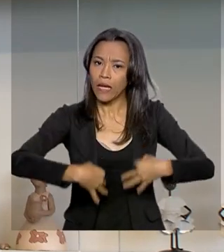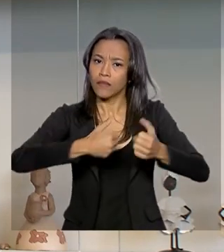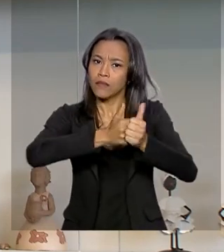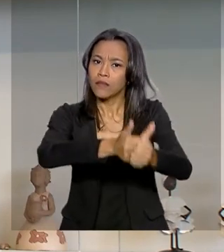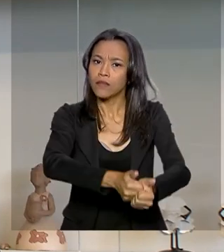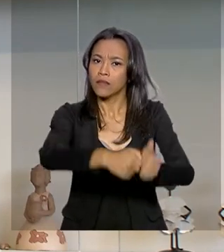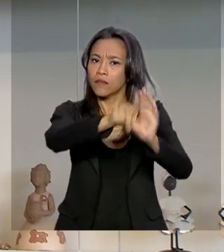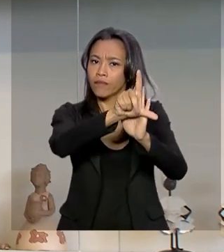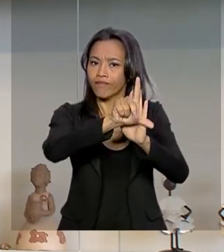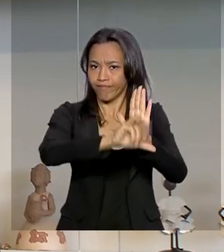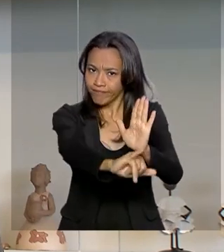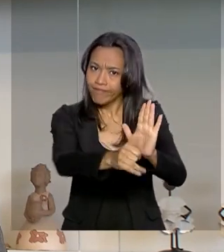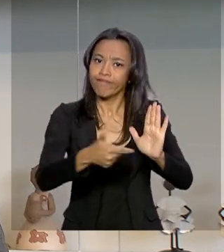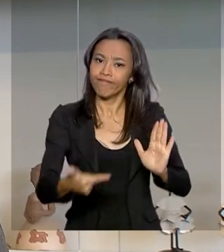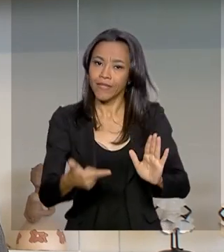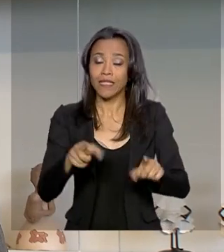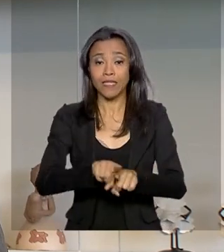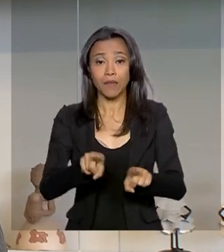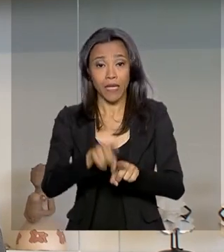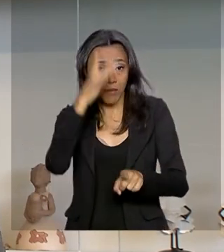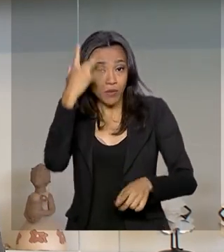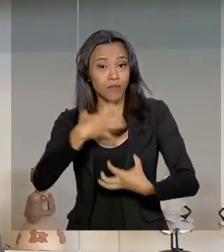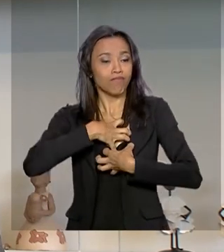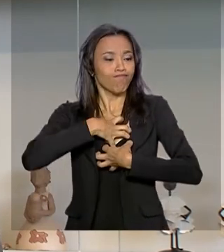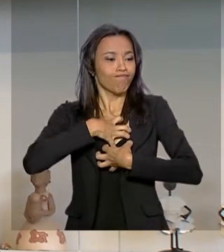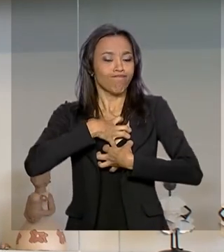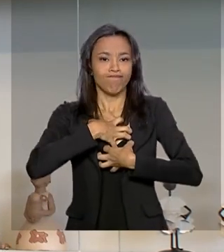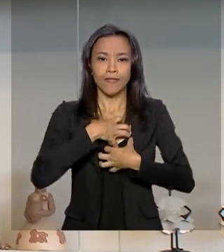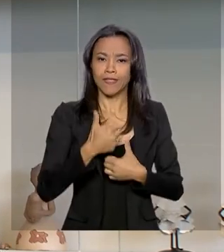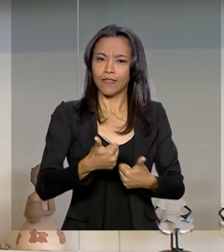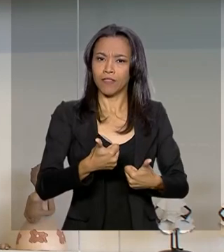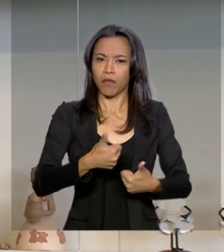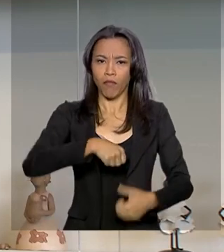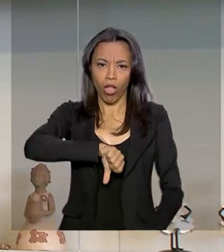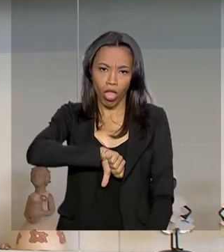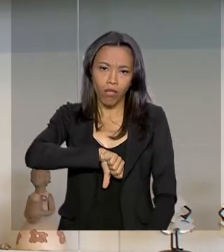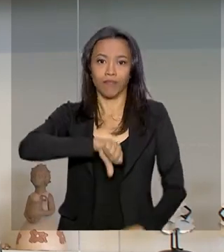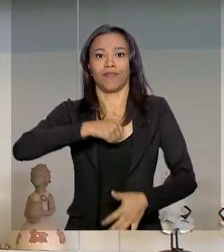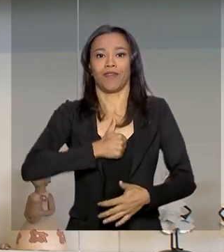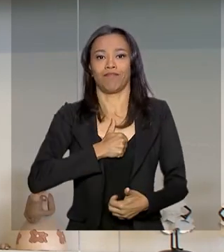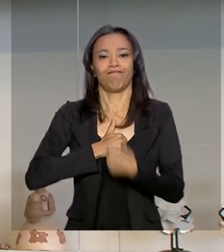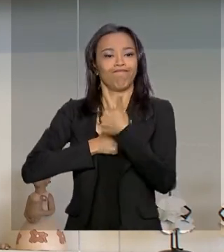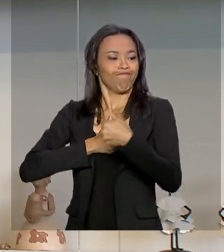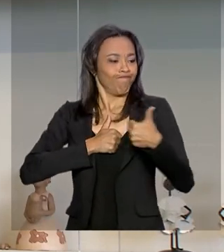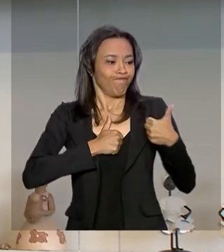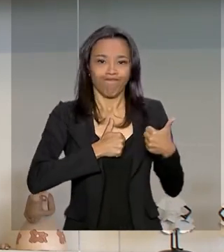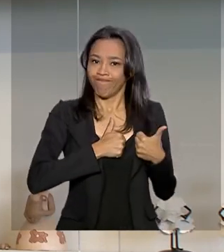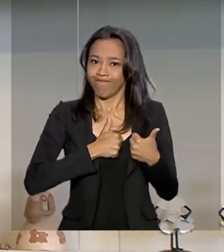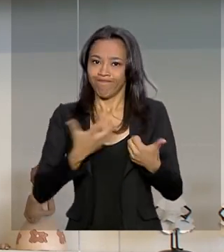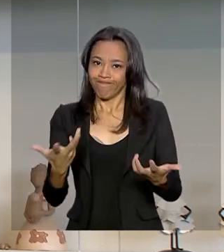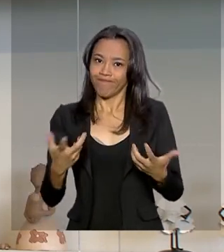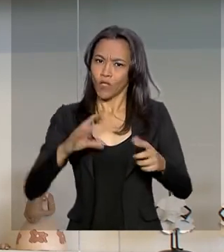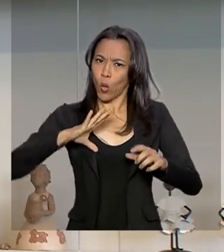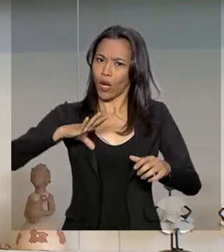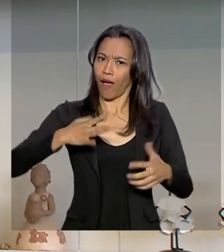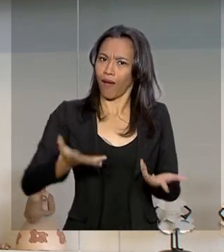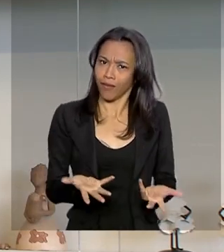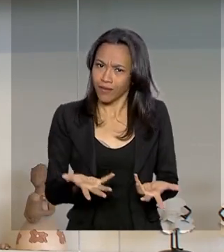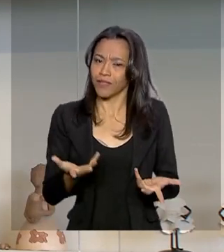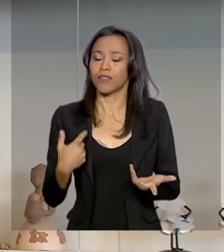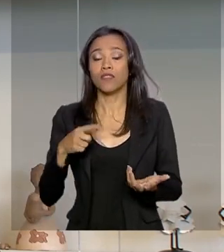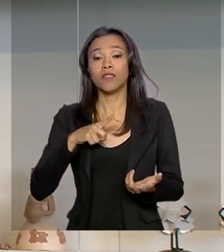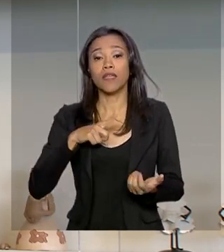importante, que a questão da autoestima. O empreendedor que está com a vida em dia, ele se sente, de fato, mais encorajado e